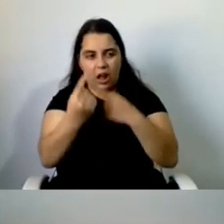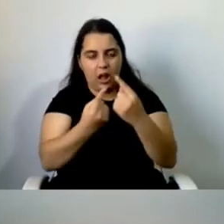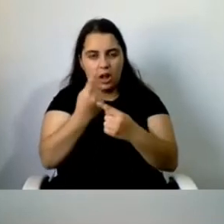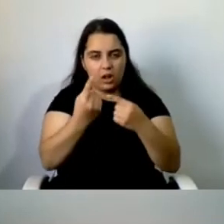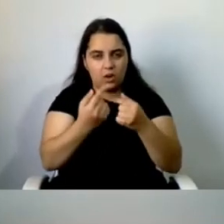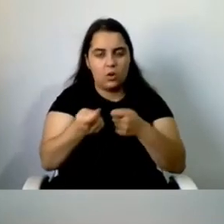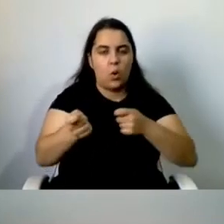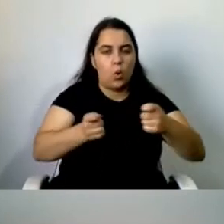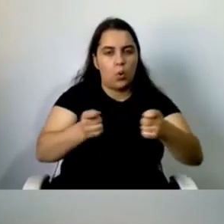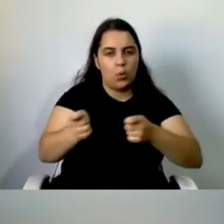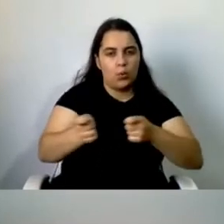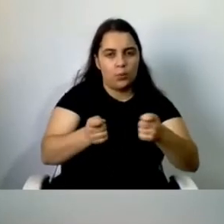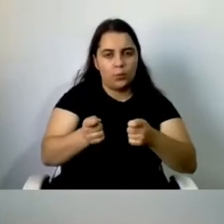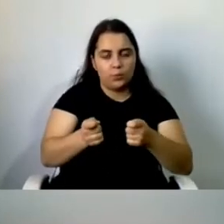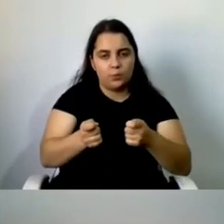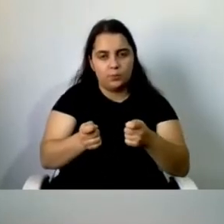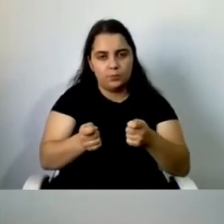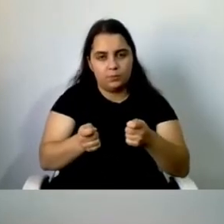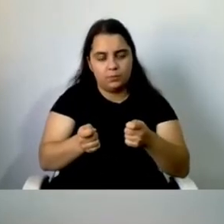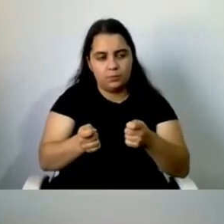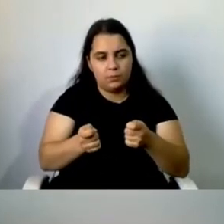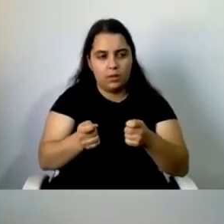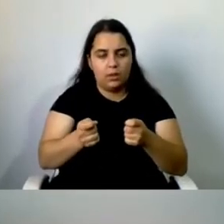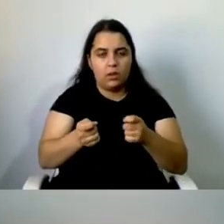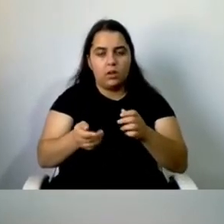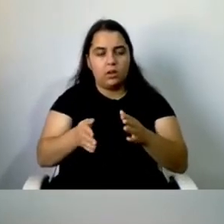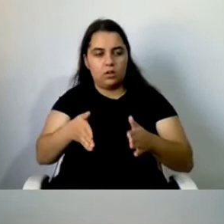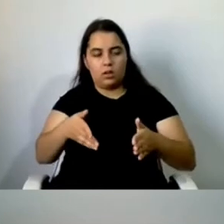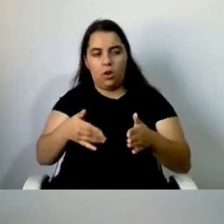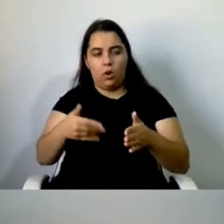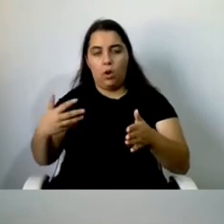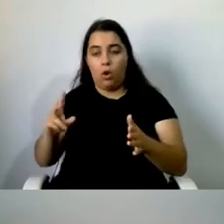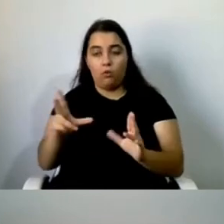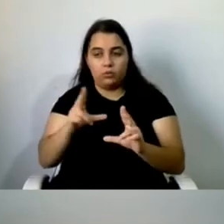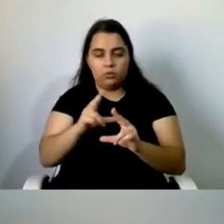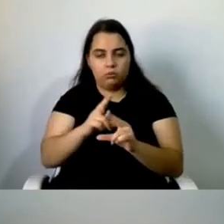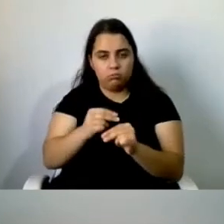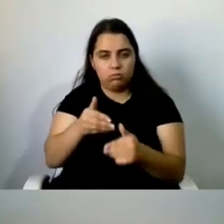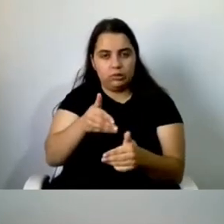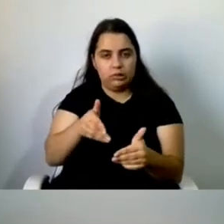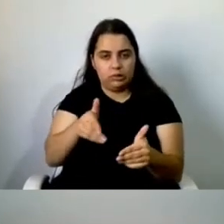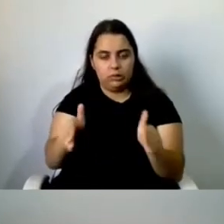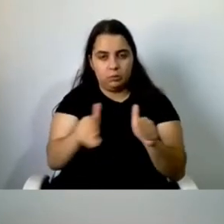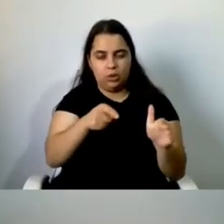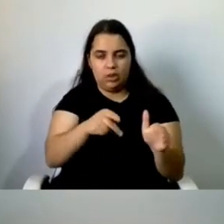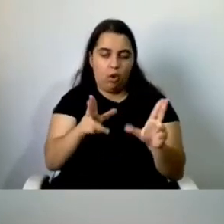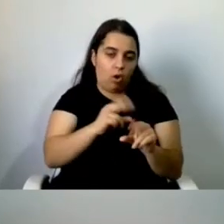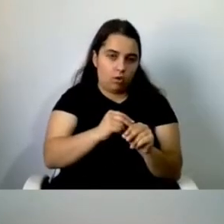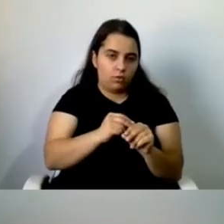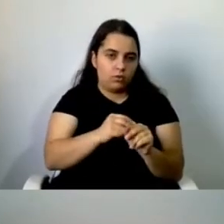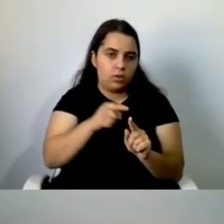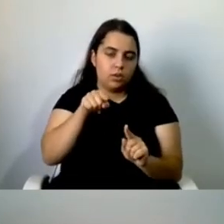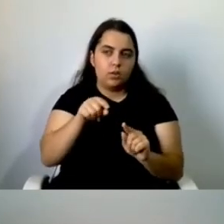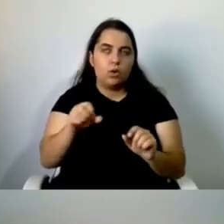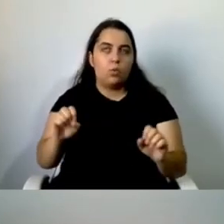acabado de nascer, de surgir. Foi o grande boom, mas a maior